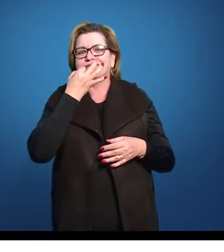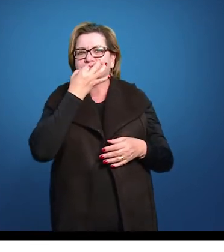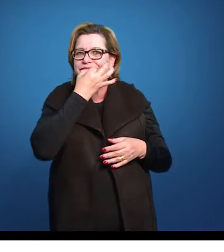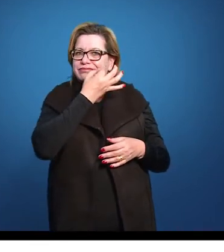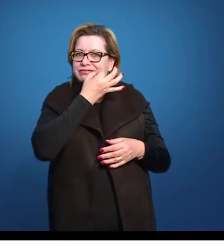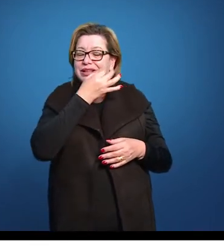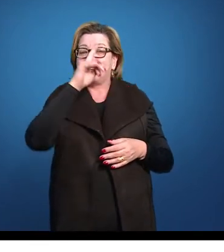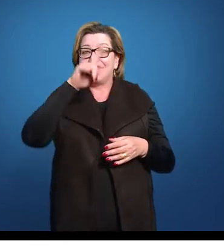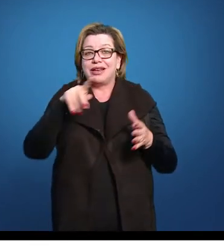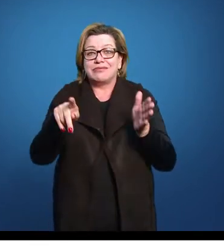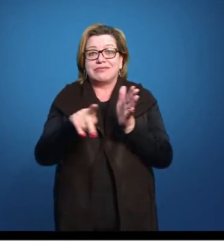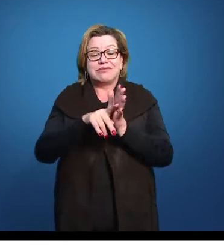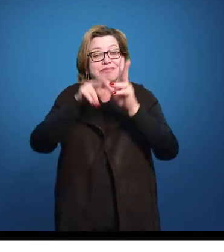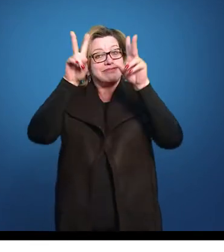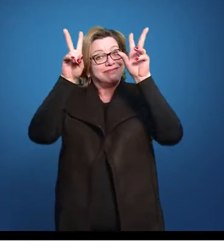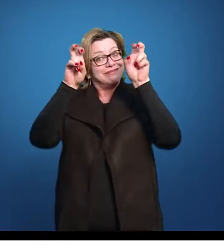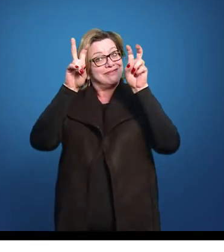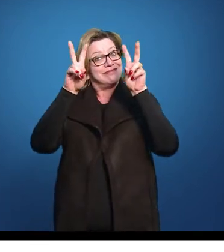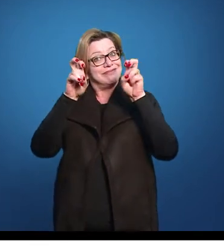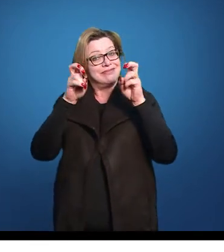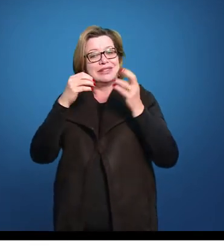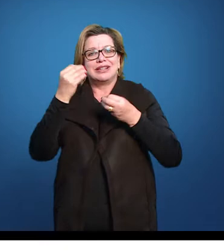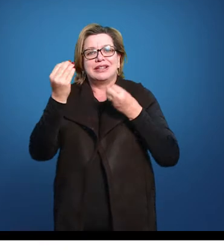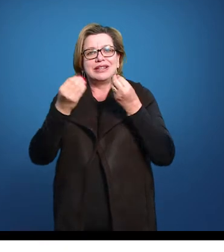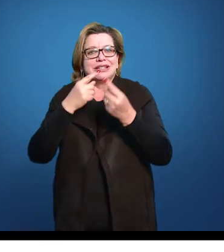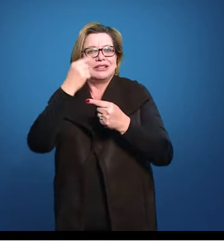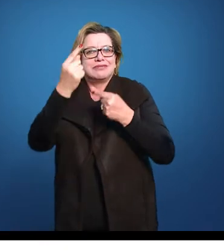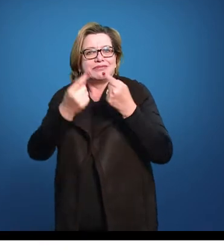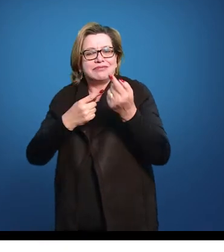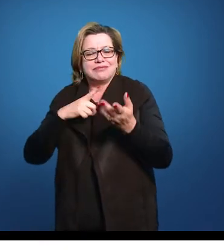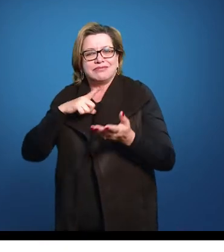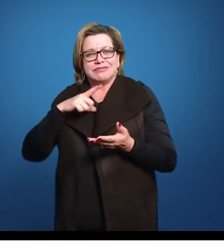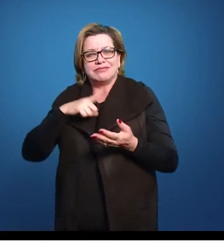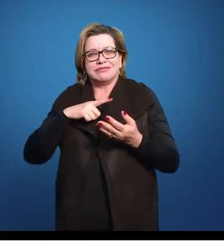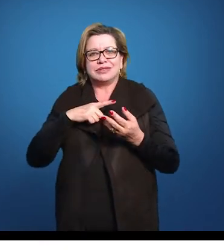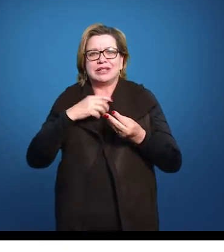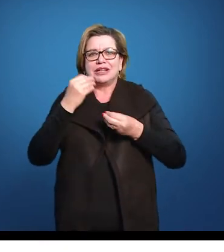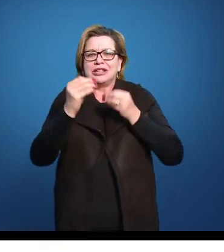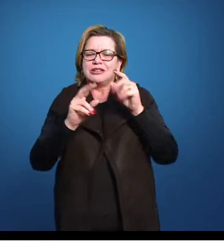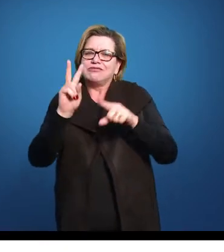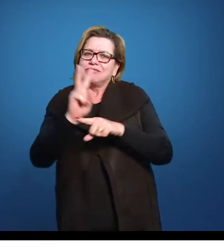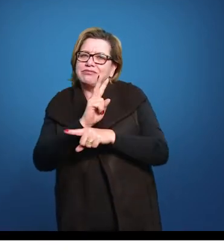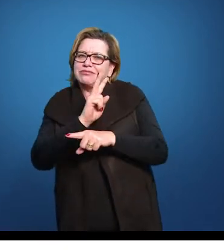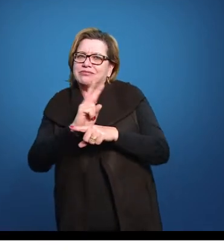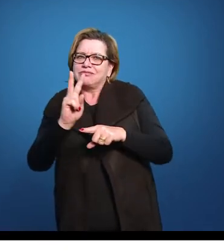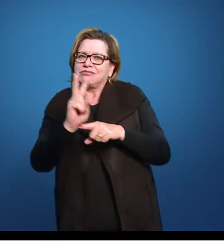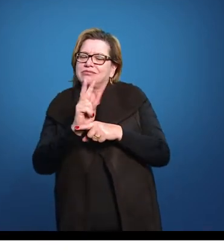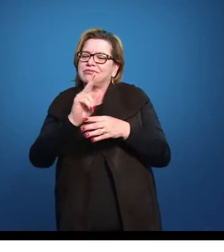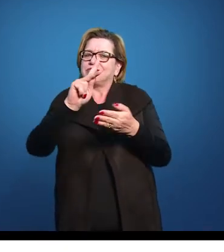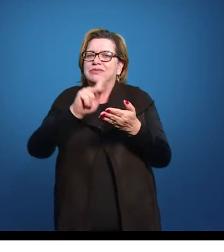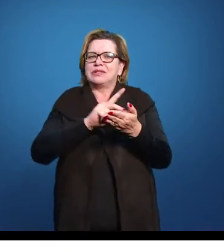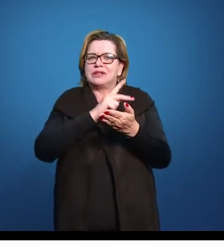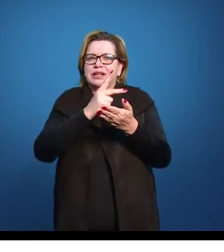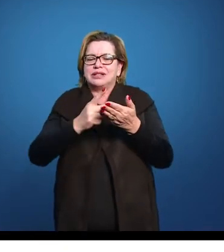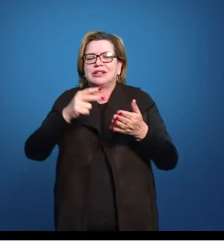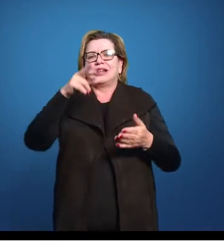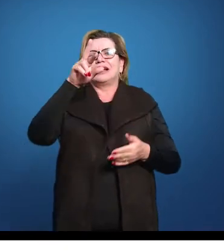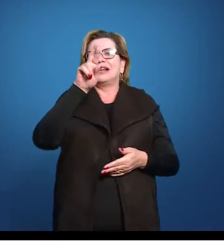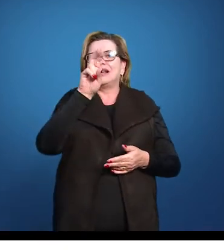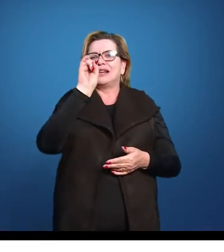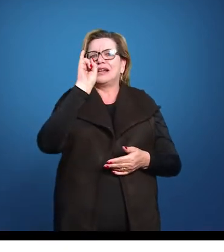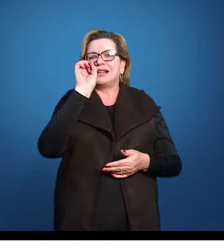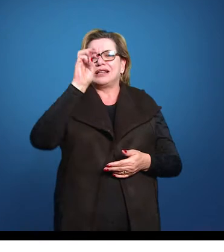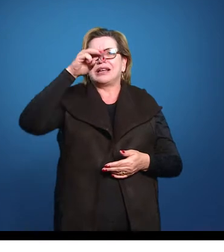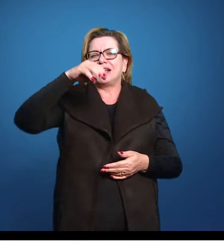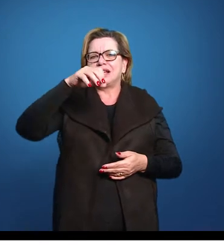temáticas. Mas, ademais disso, a gente tem uma produção bastante cuidada, poética, com rimas, com